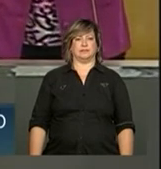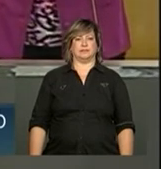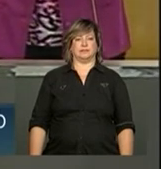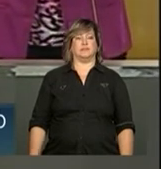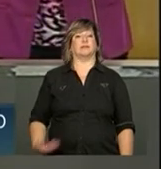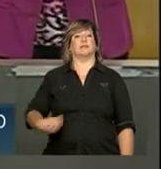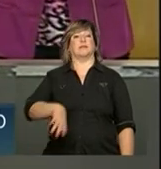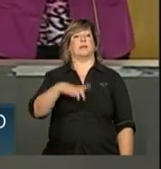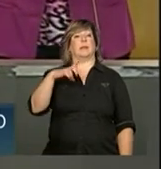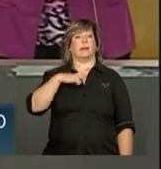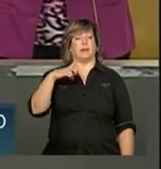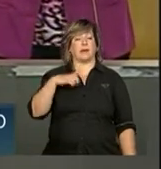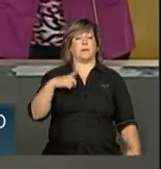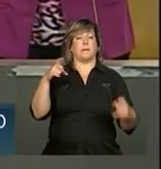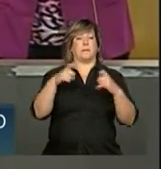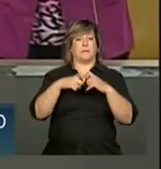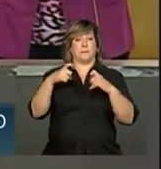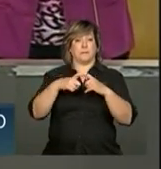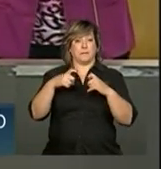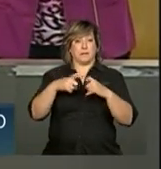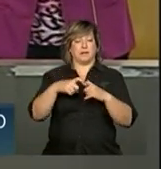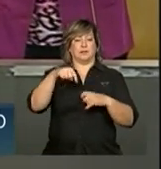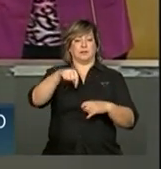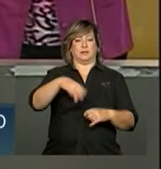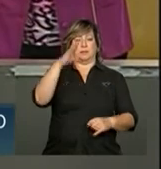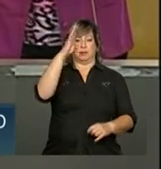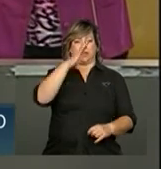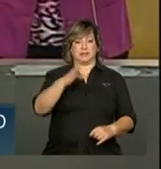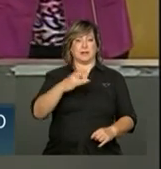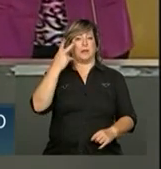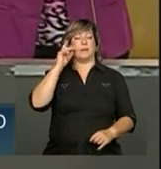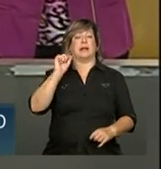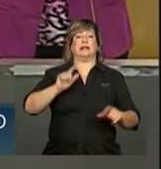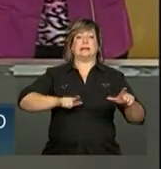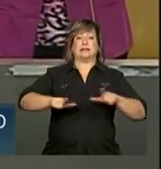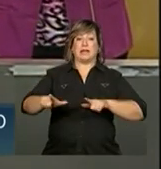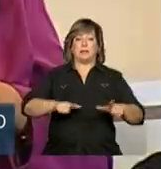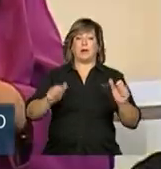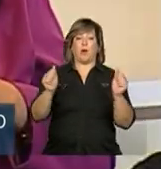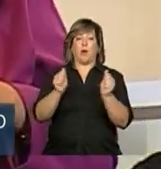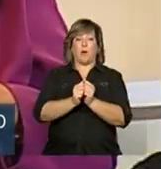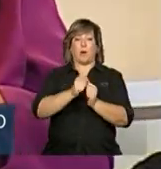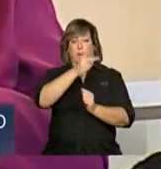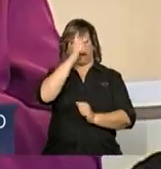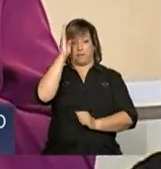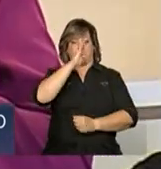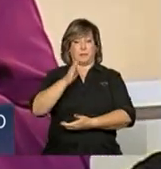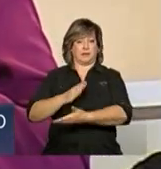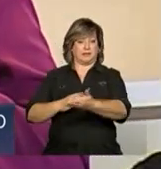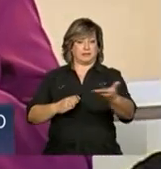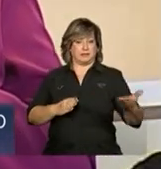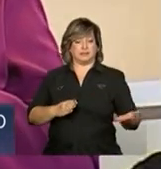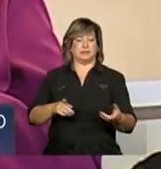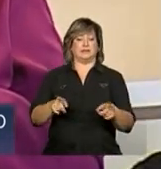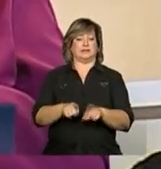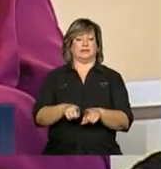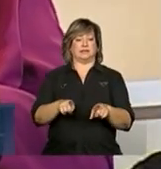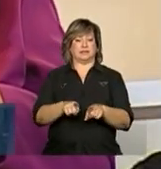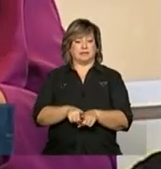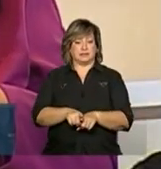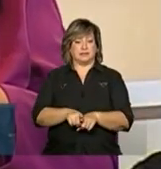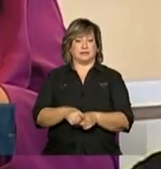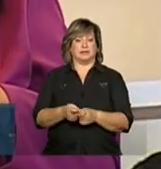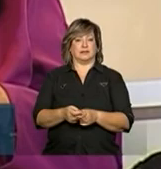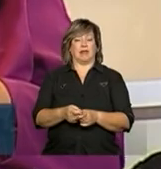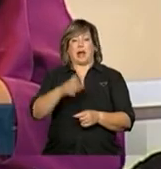em Brasil para trabalhar com os brasileiros, para aprender também de os médicos